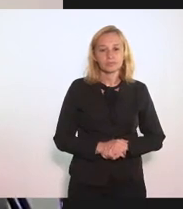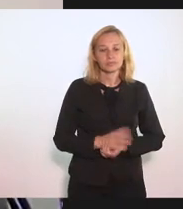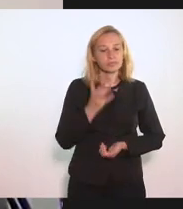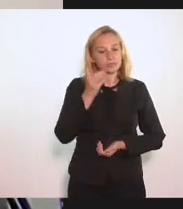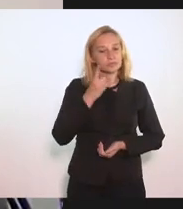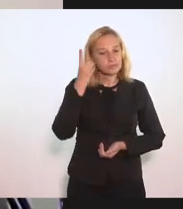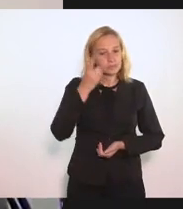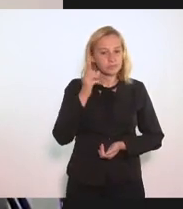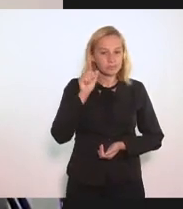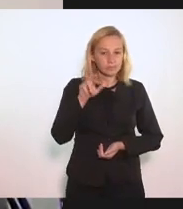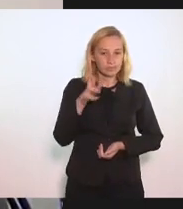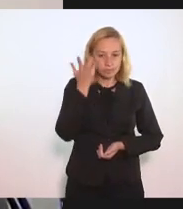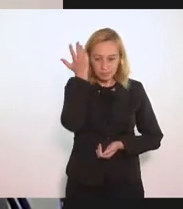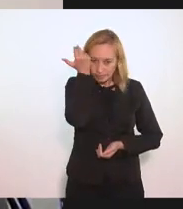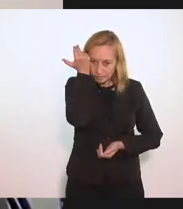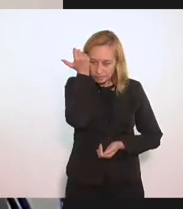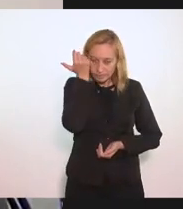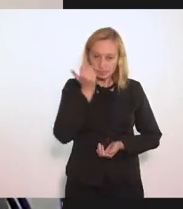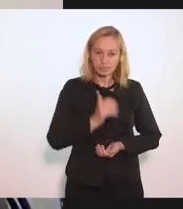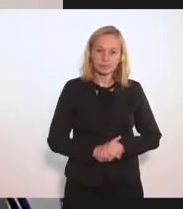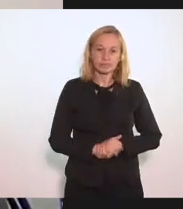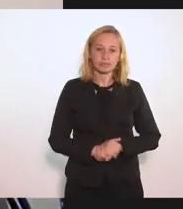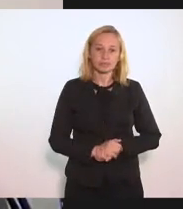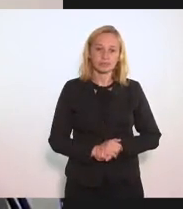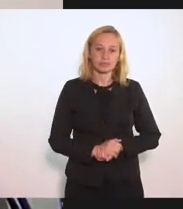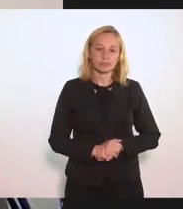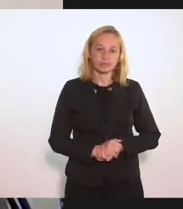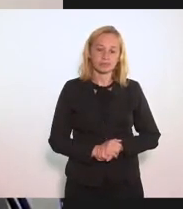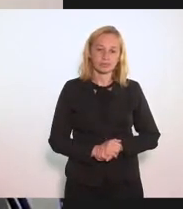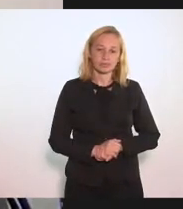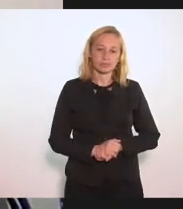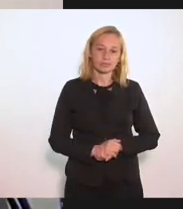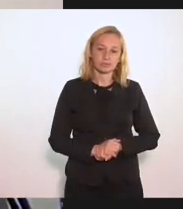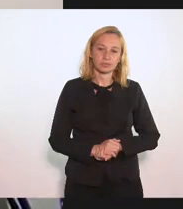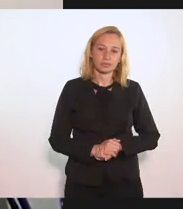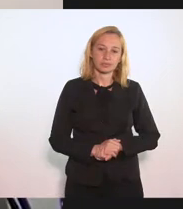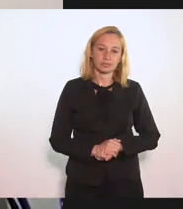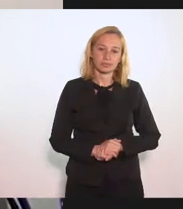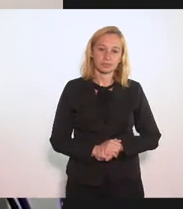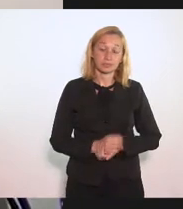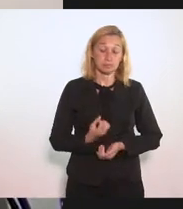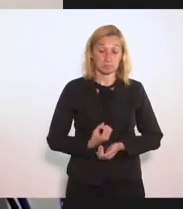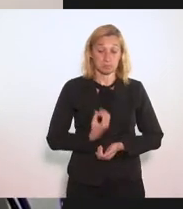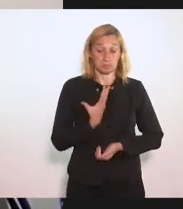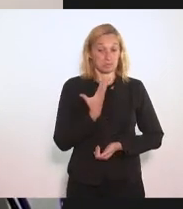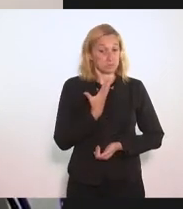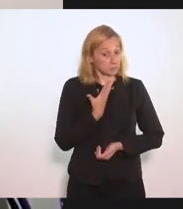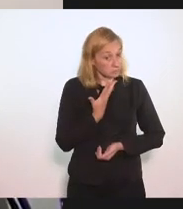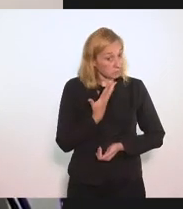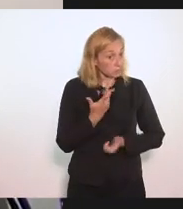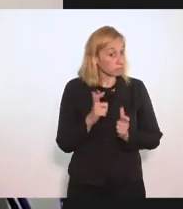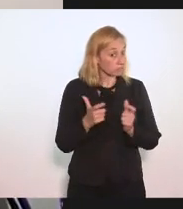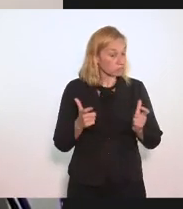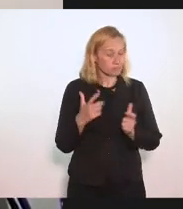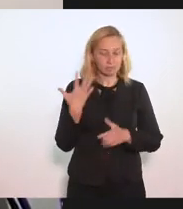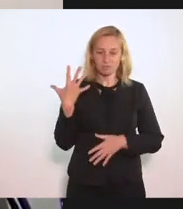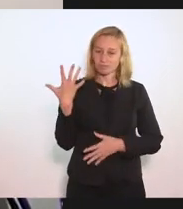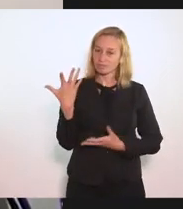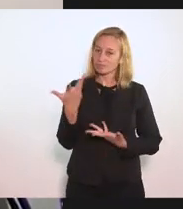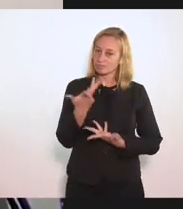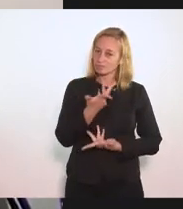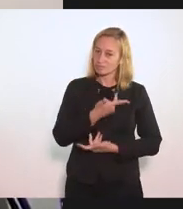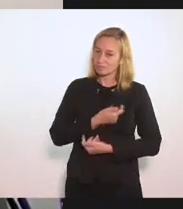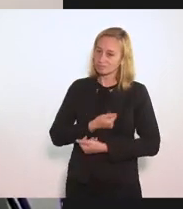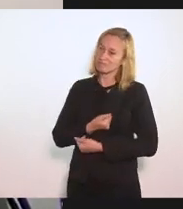deputada Eleomar Coelho Pela gentileza Além de um grande poeta Esse homem maravilhoso E